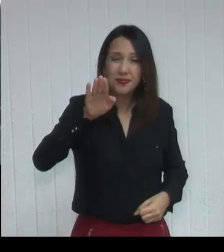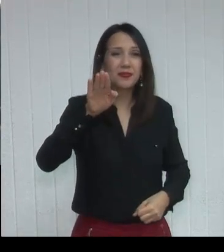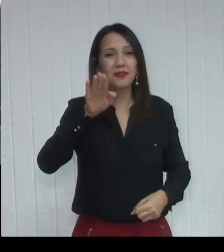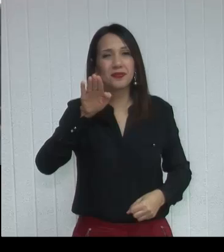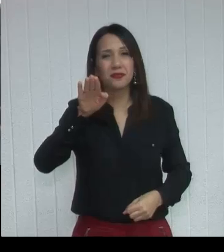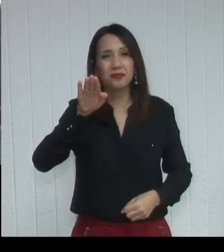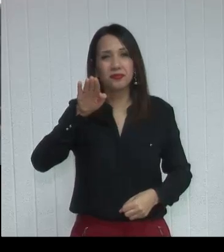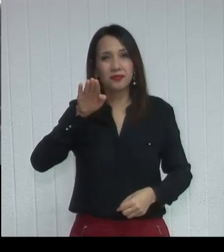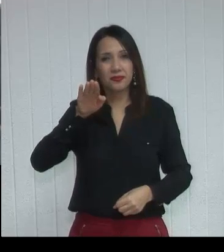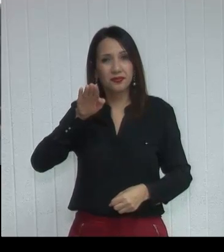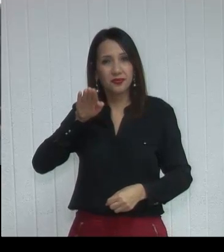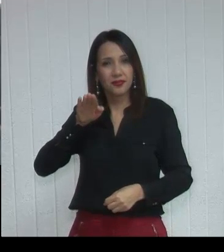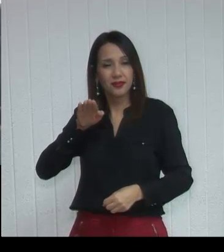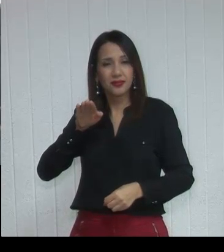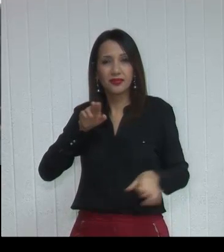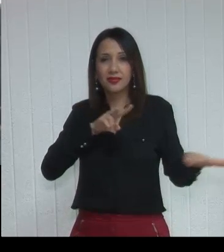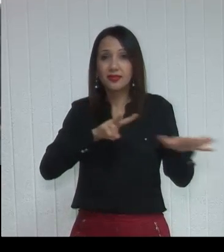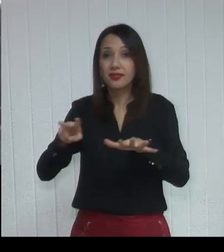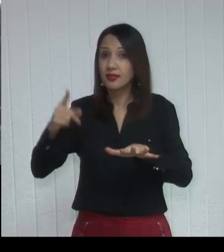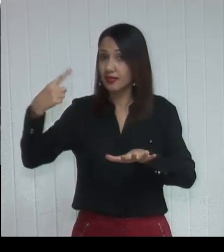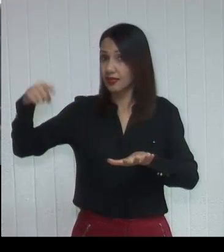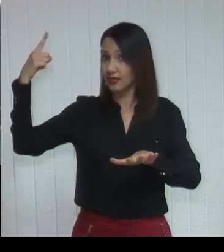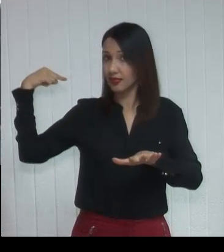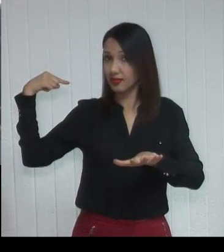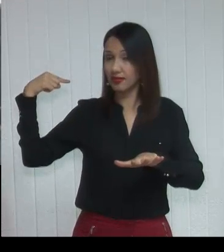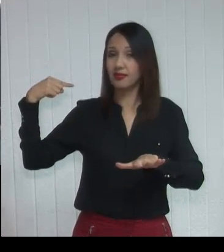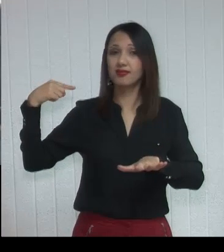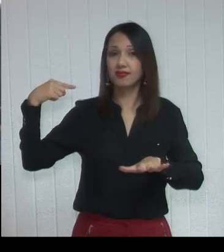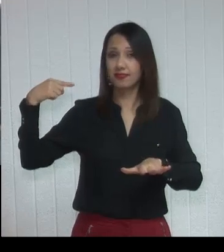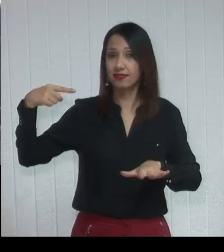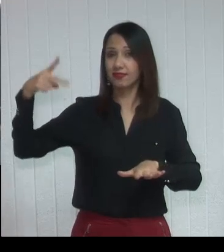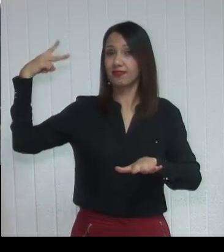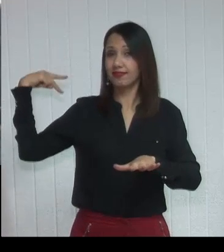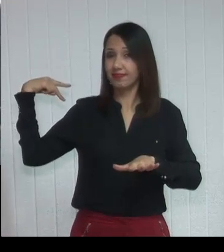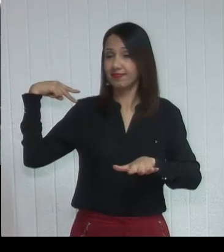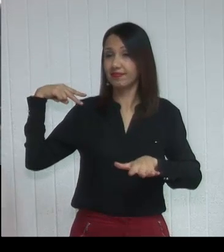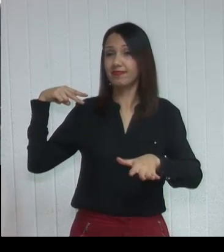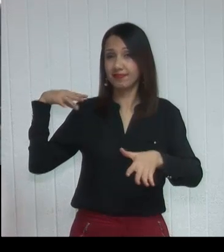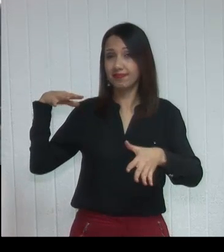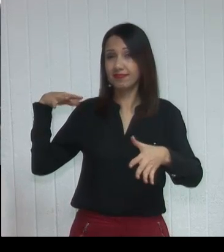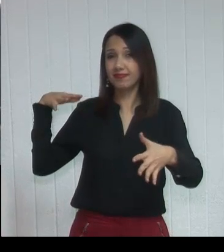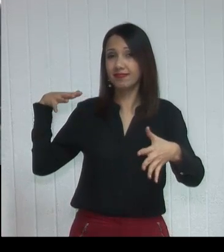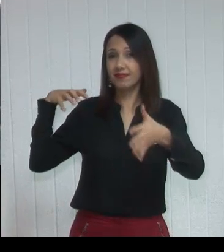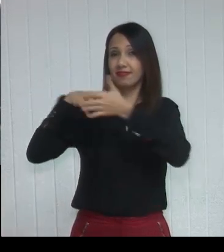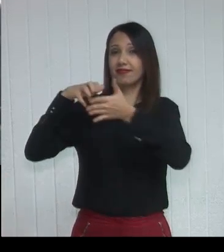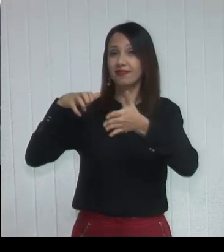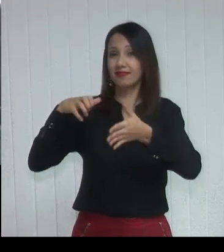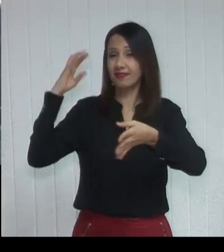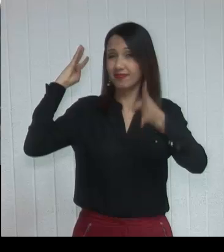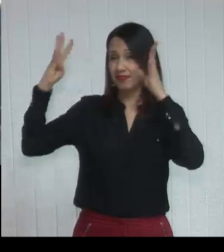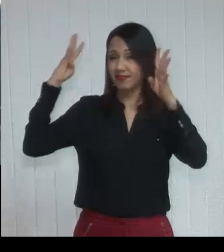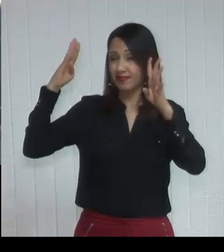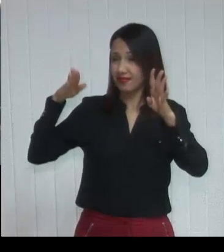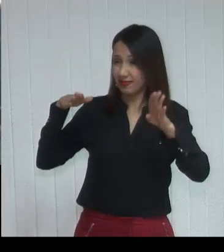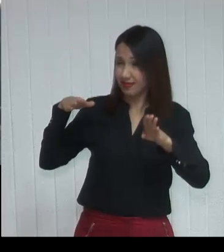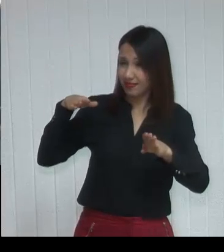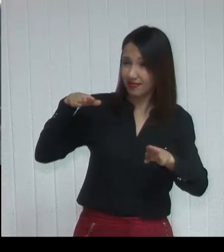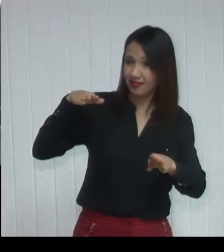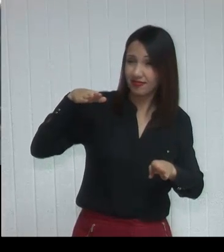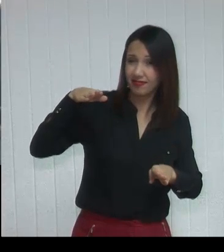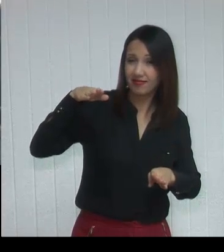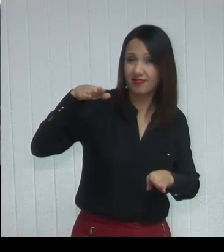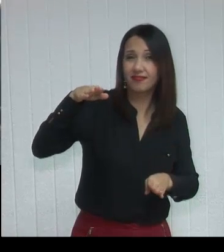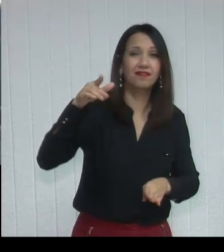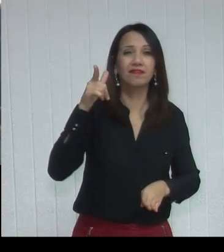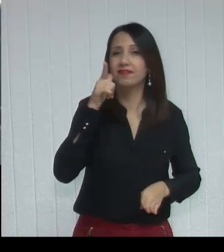ali acaba voltando. Semana passada, e retrasado, teve acidente, porque o caminhão subiu, não conseguiu ir até o final. Então, estou